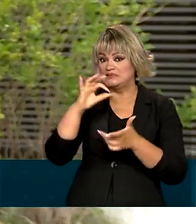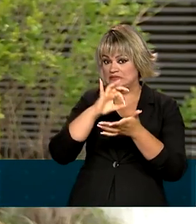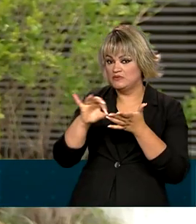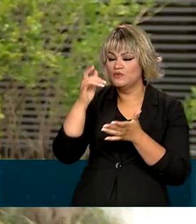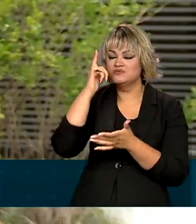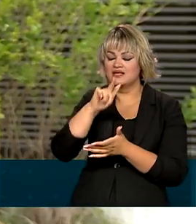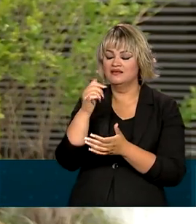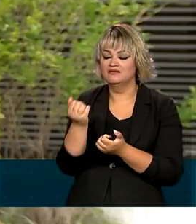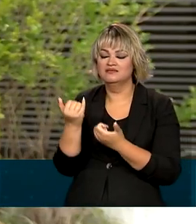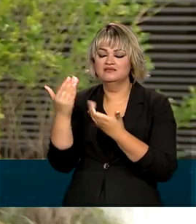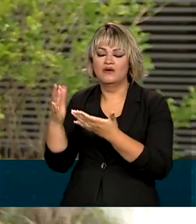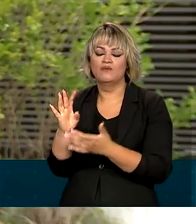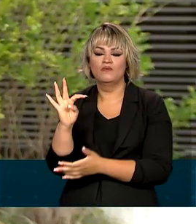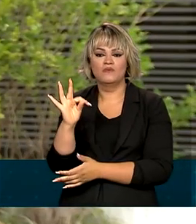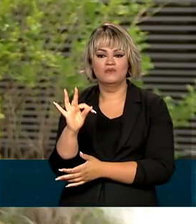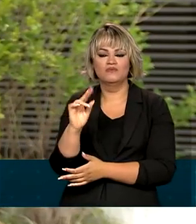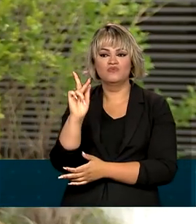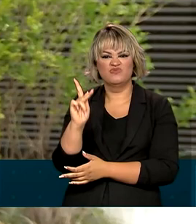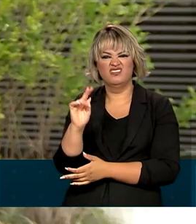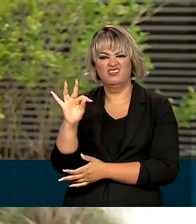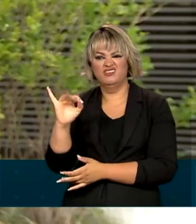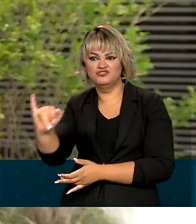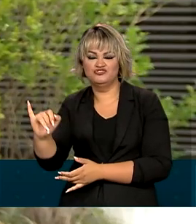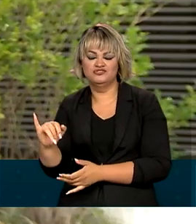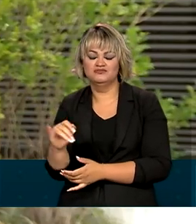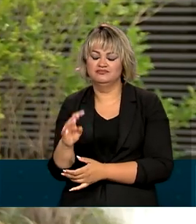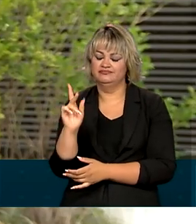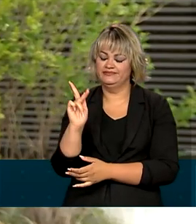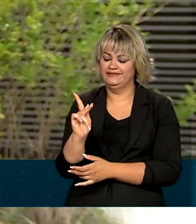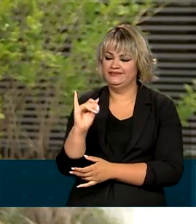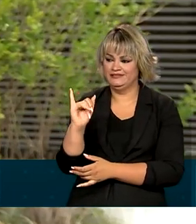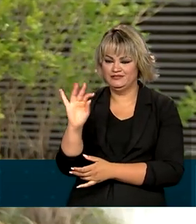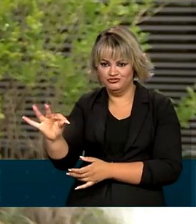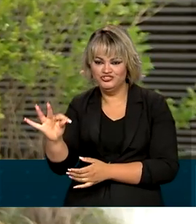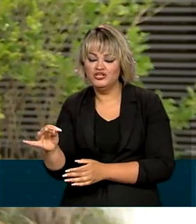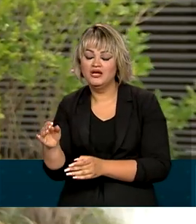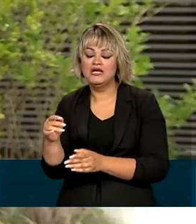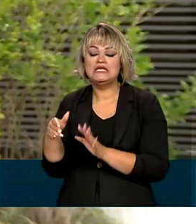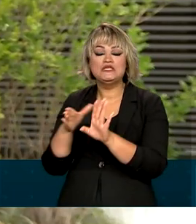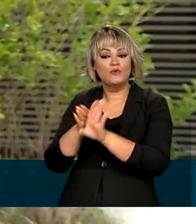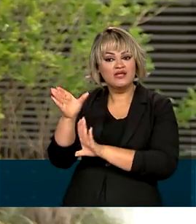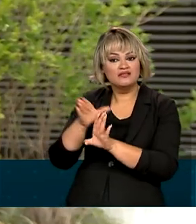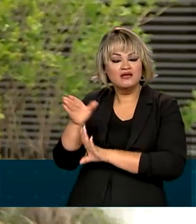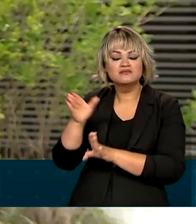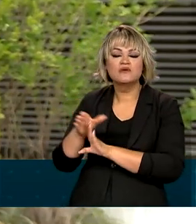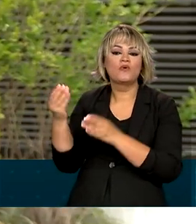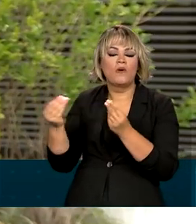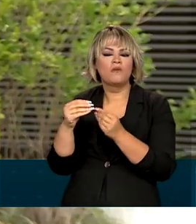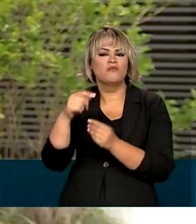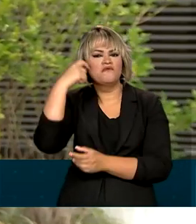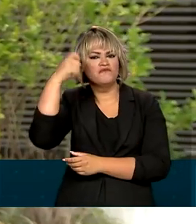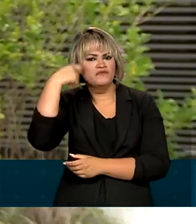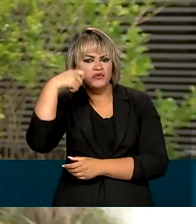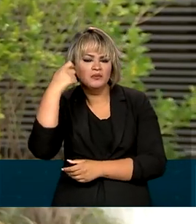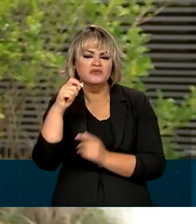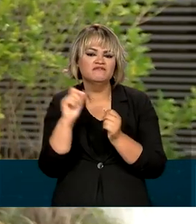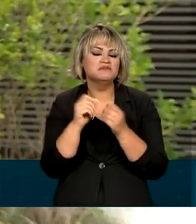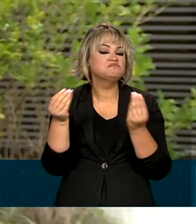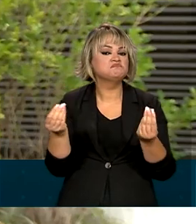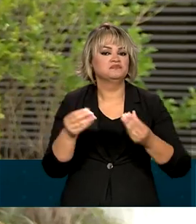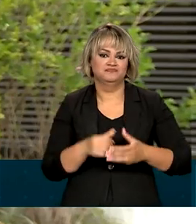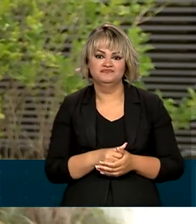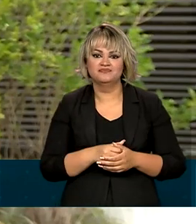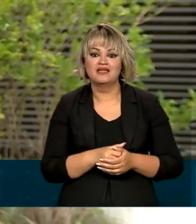recebem um kit com os vídeos selecionados e um guia com orientações sobre como realizar a mostra do Circuito Tela